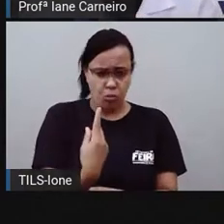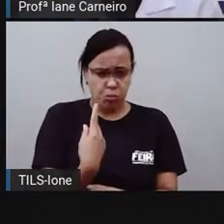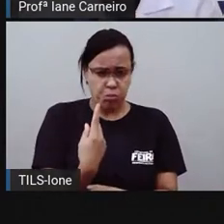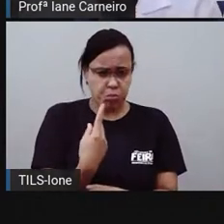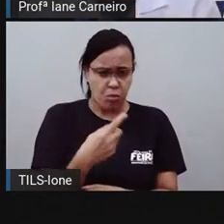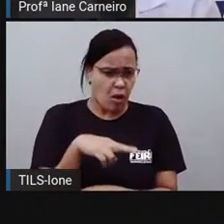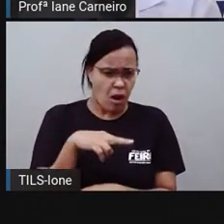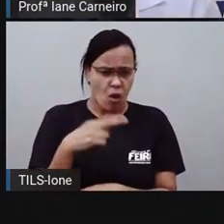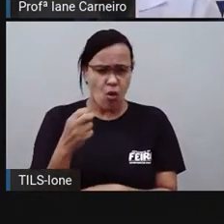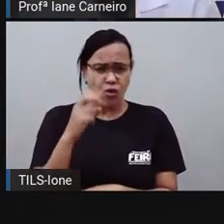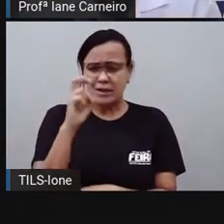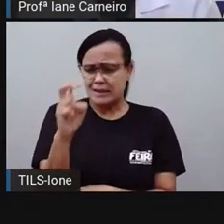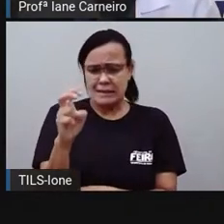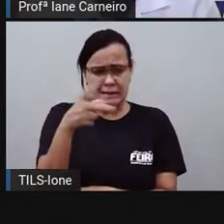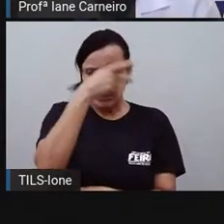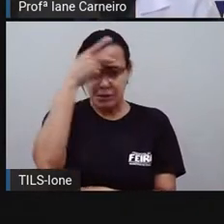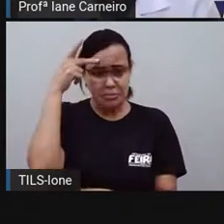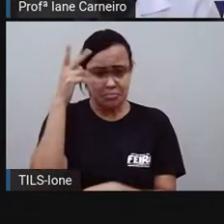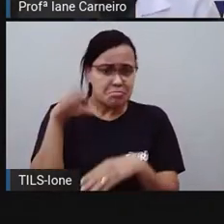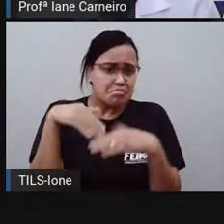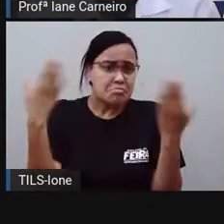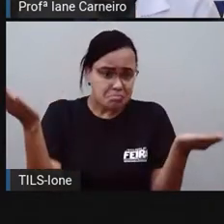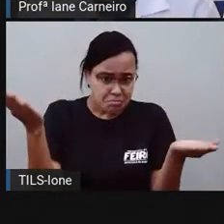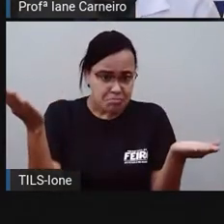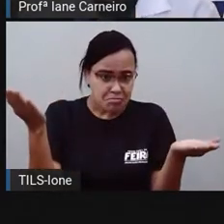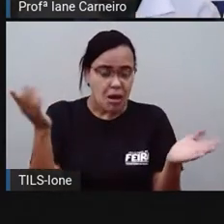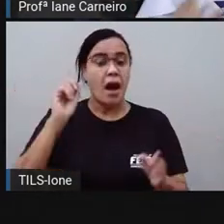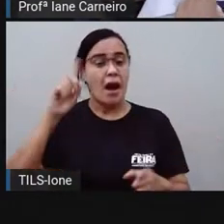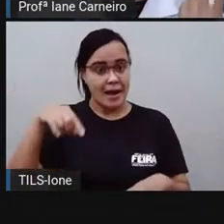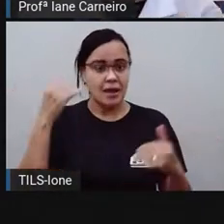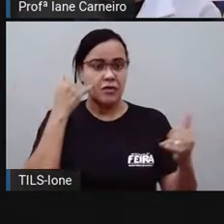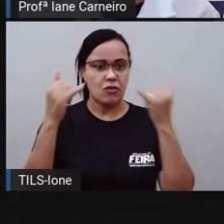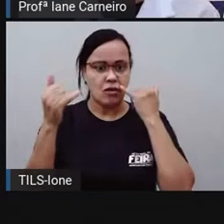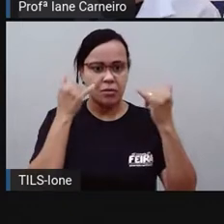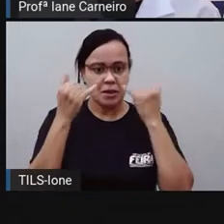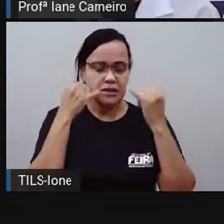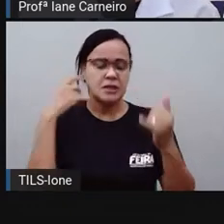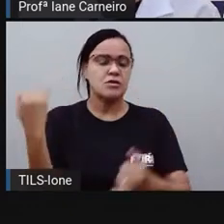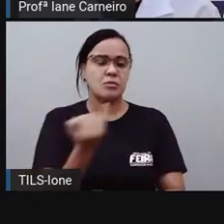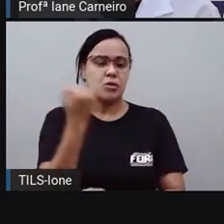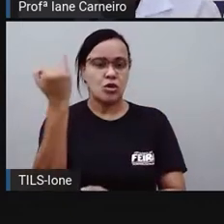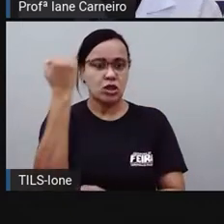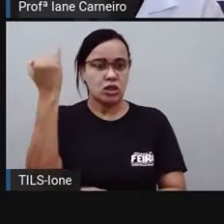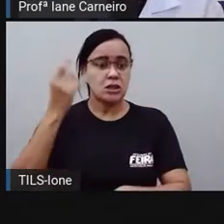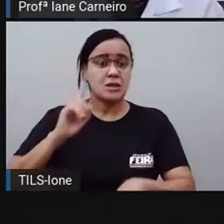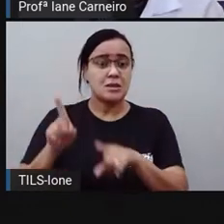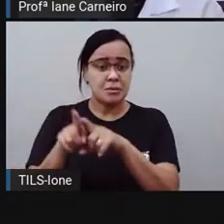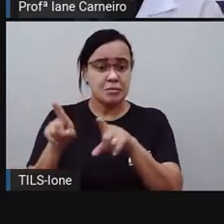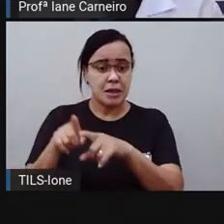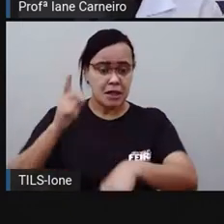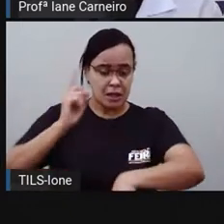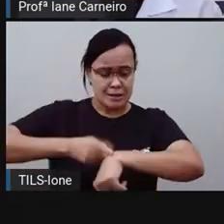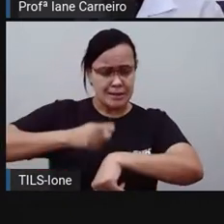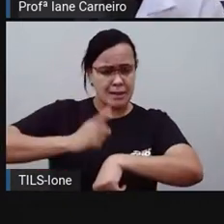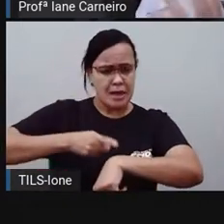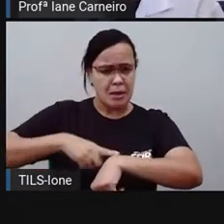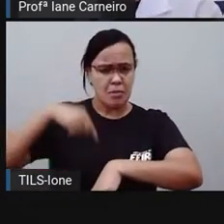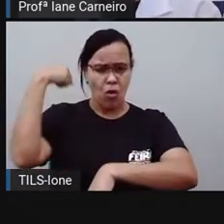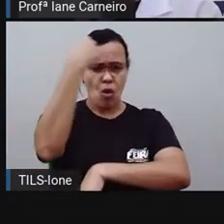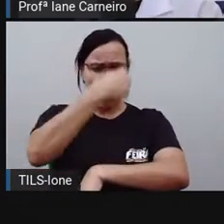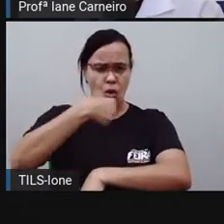pessoas, né? Outra informação importante, qual é o tempo de preparo? Eu vou gastar uma hora,